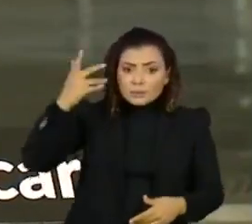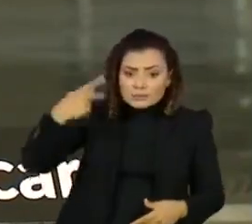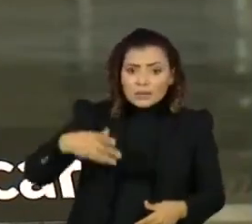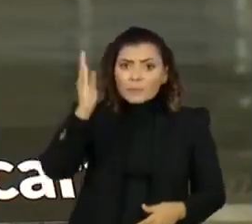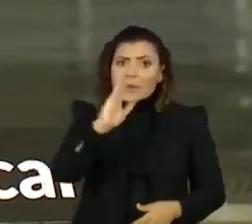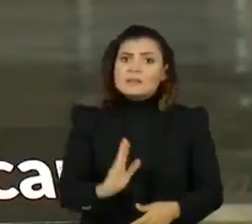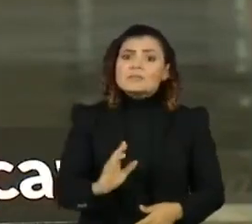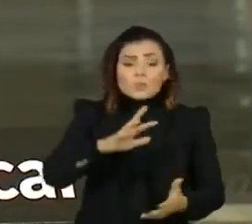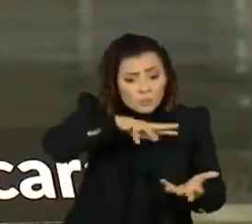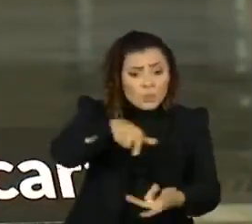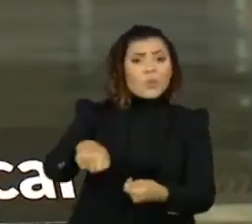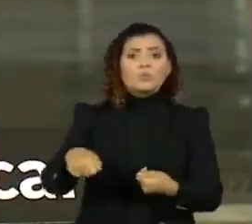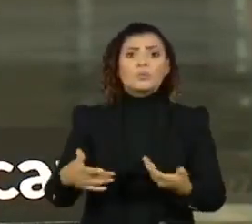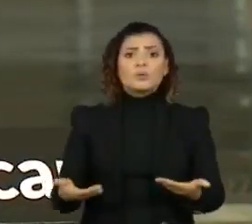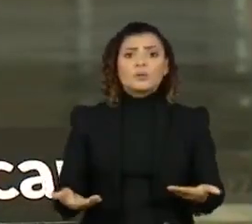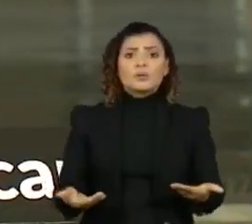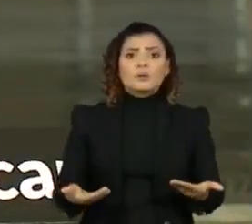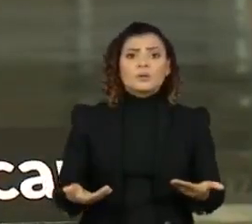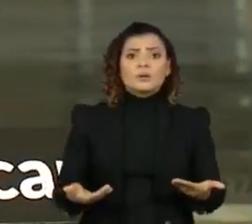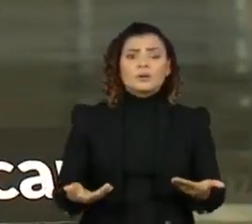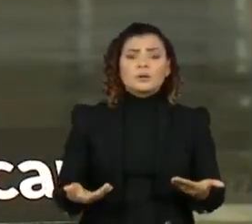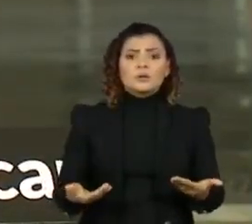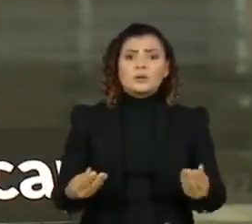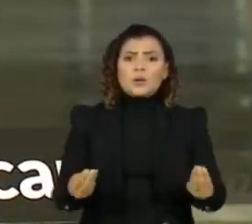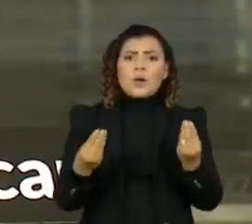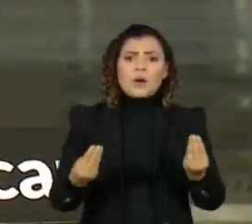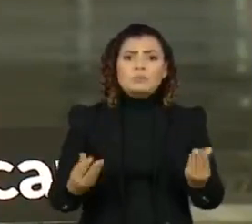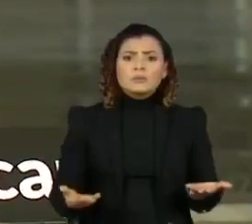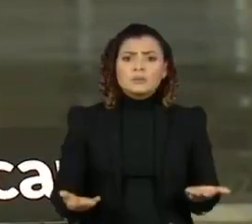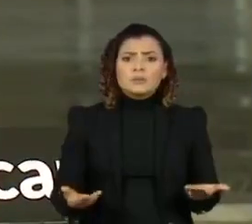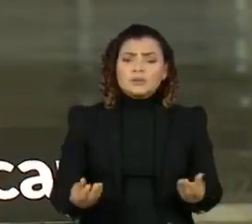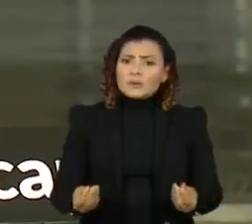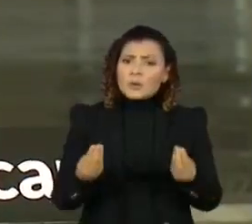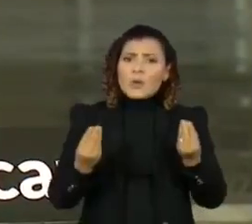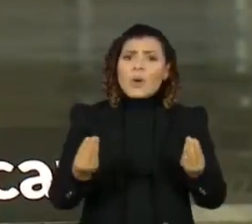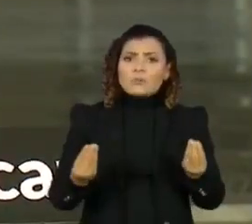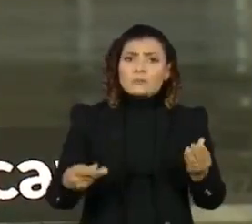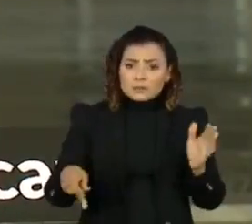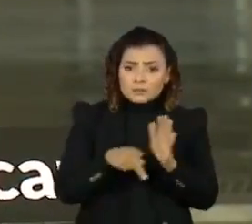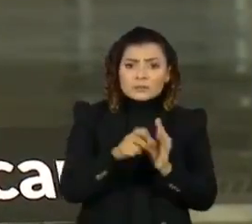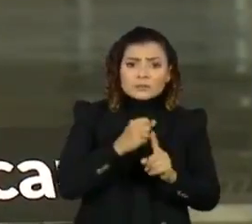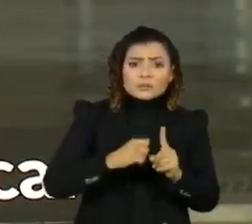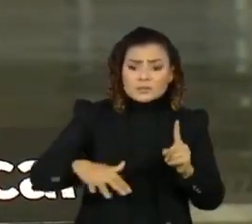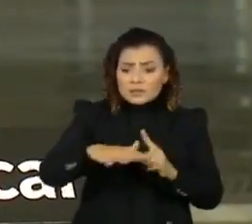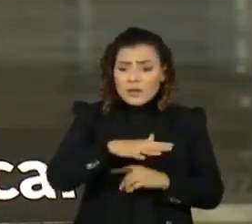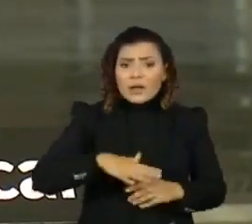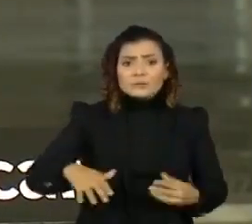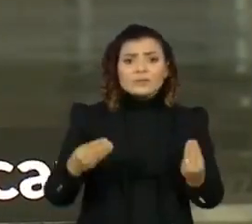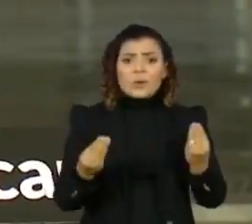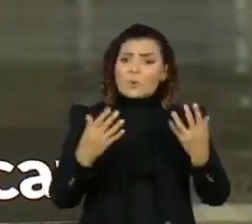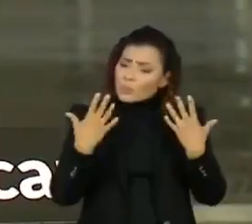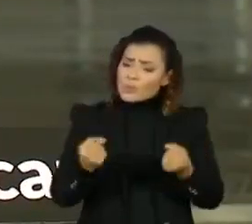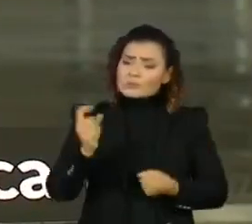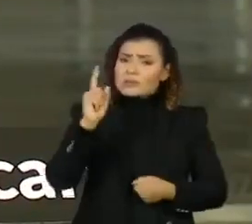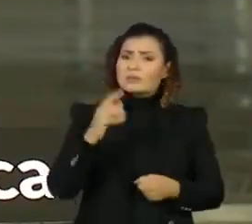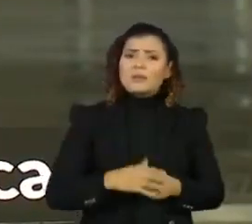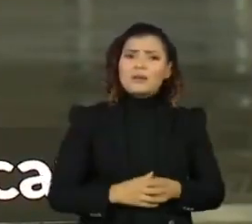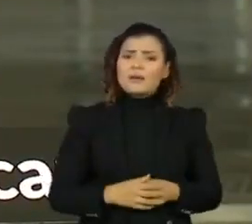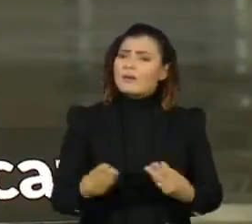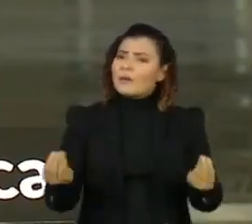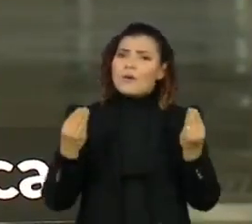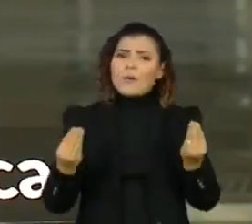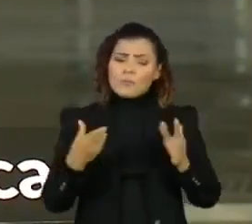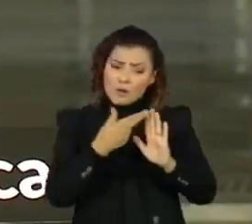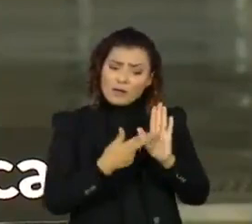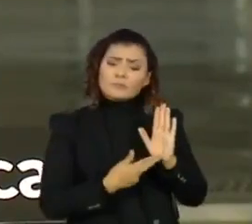país e negam dentro da nossa própria sociedade, nos questionam sobre